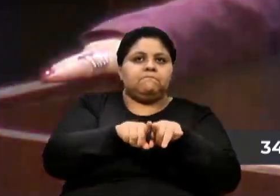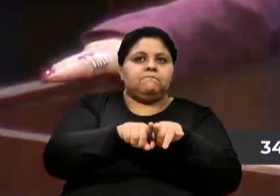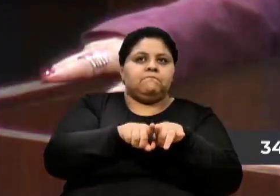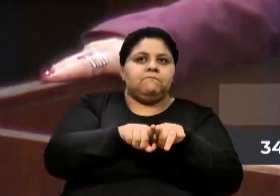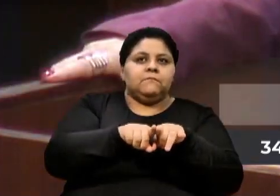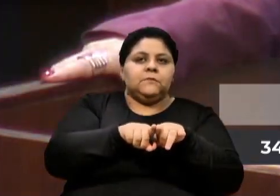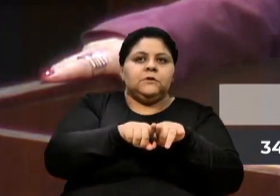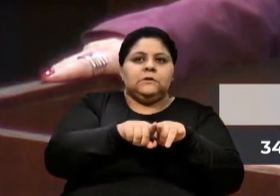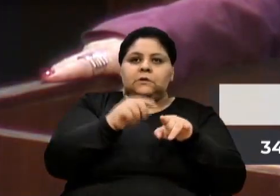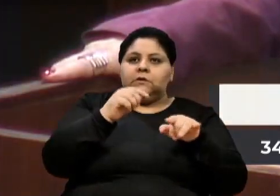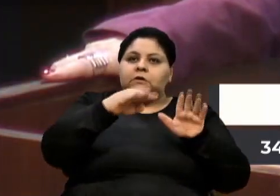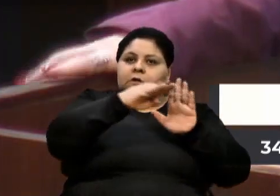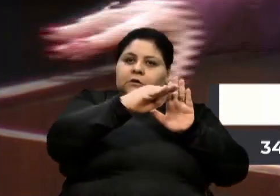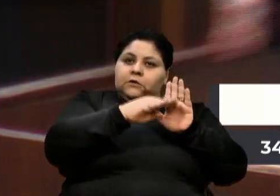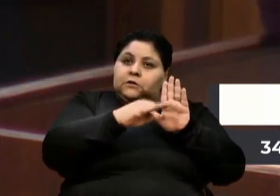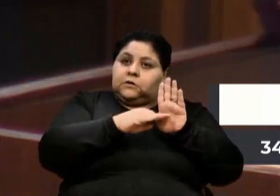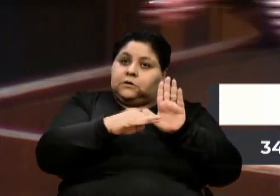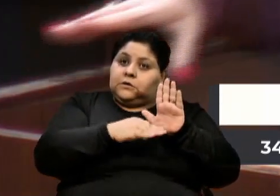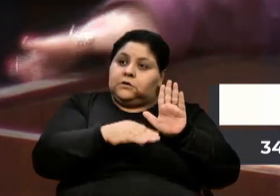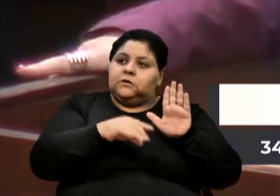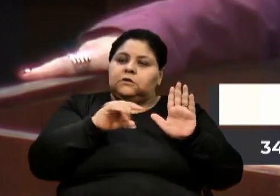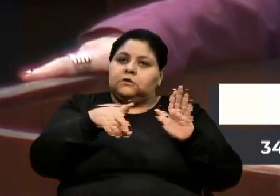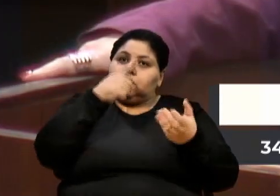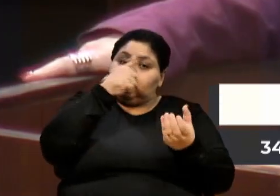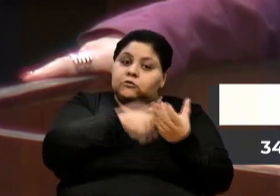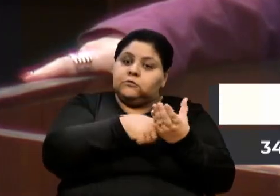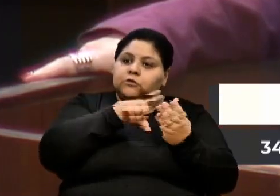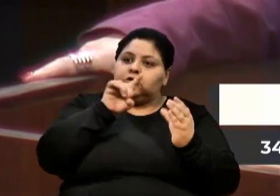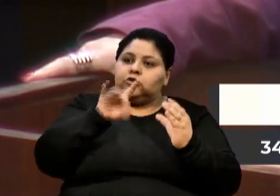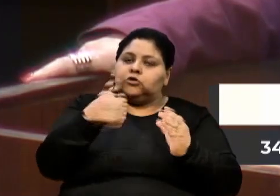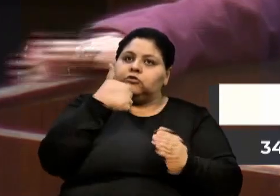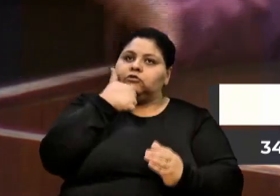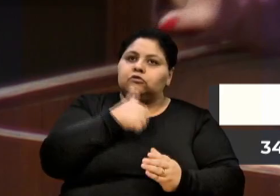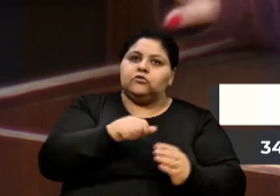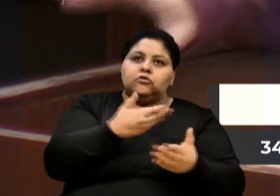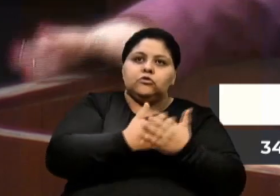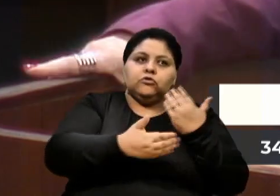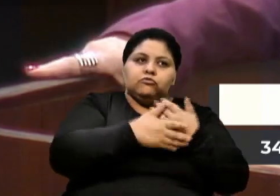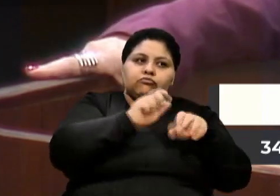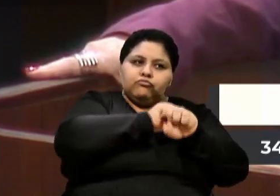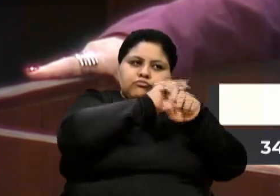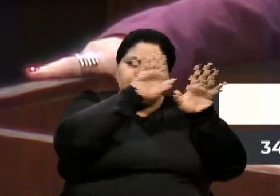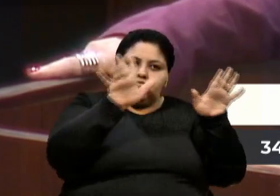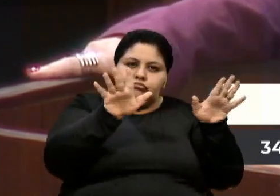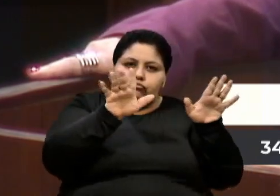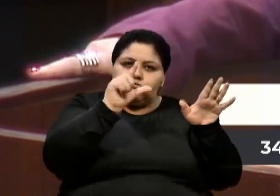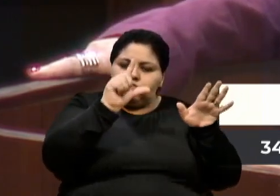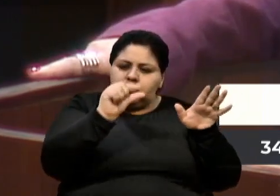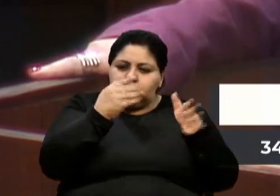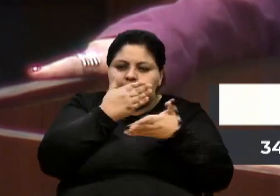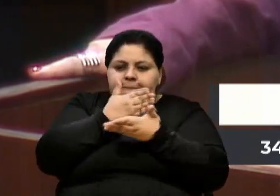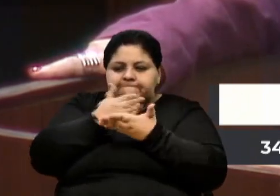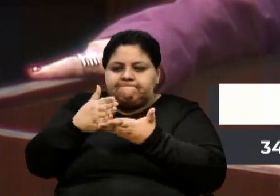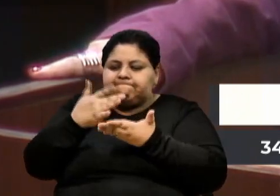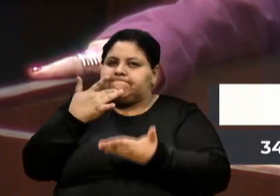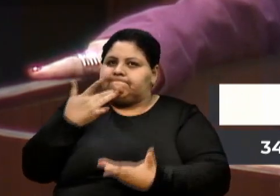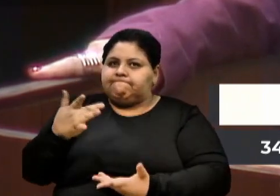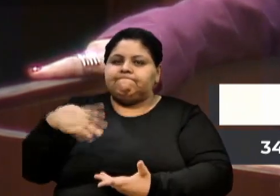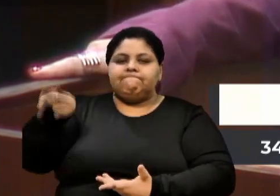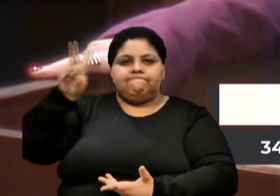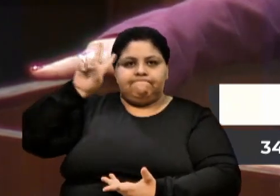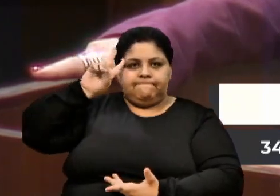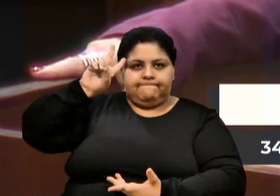voltada às mulheres, isso foi tudo pela manhã, início da tarde. Na segunda ainda,